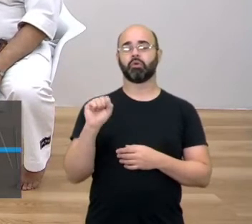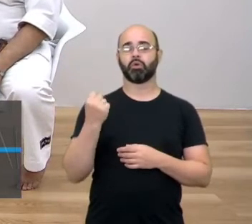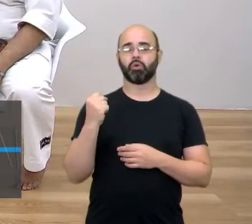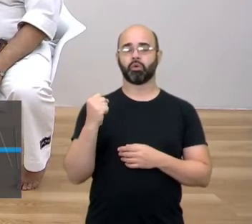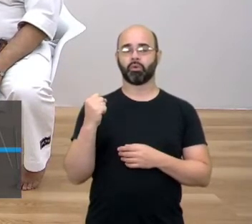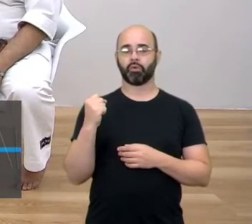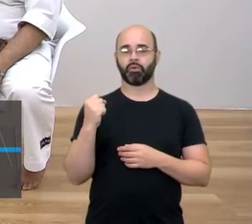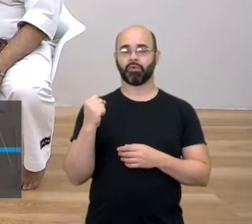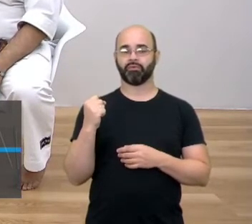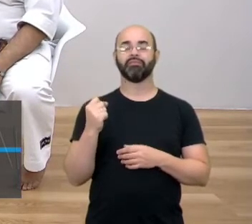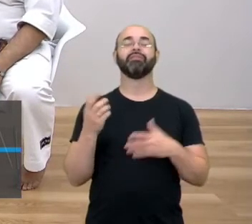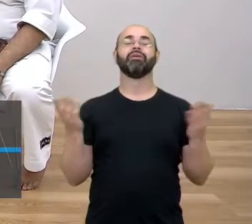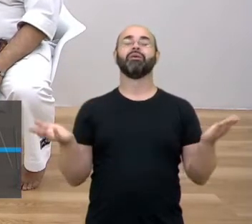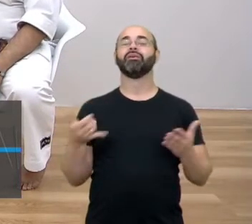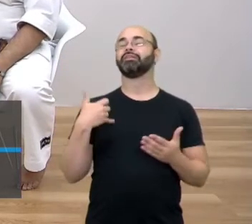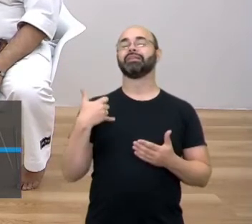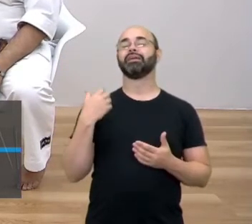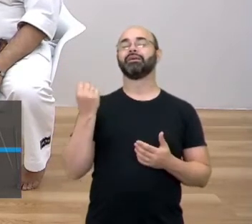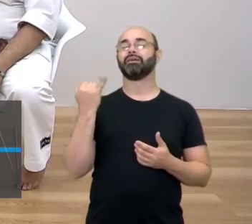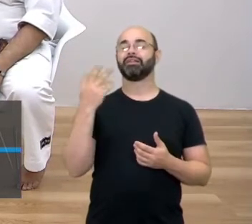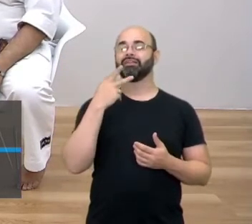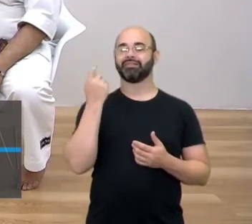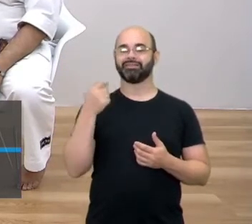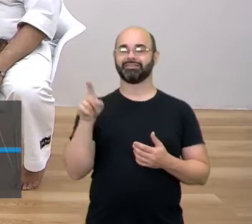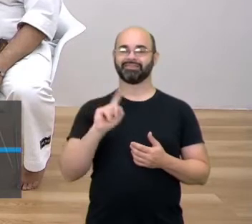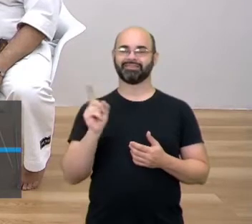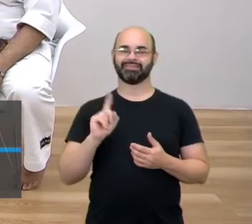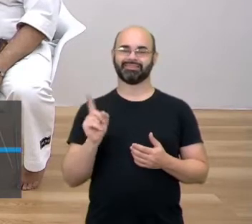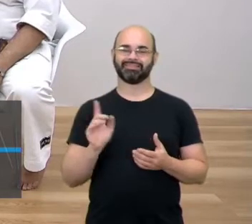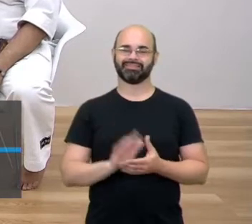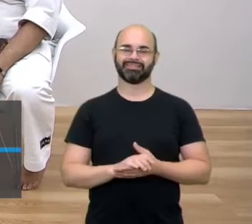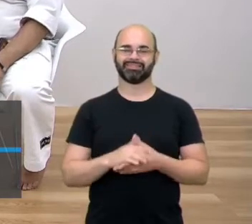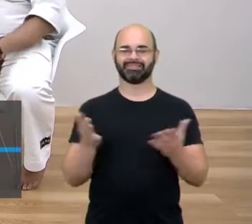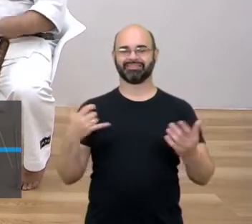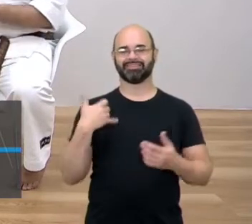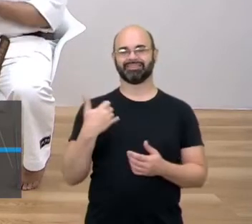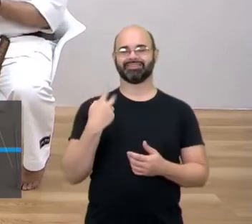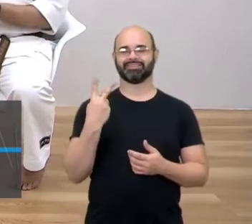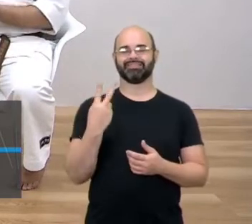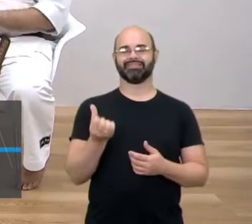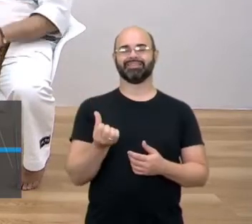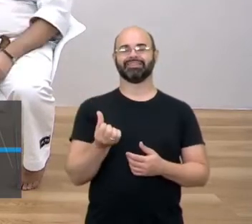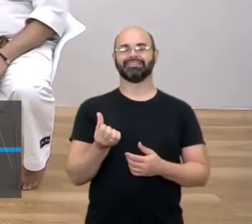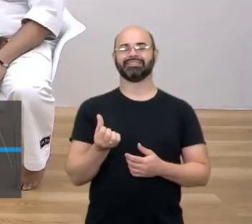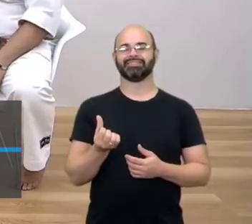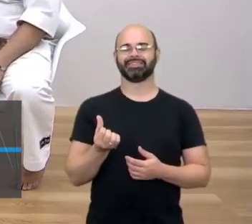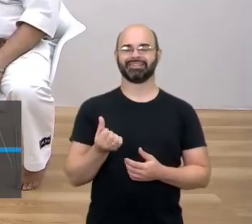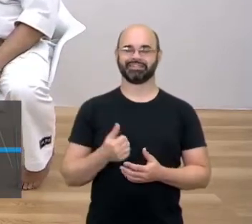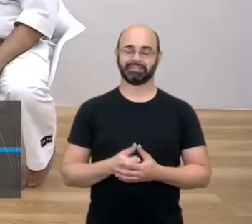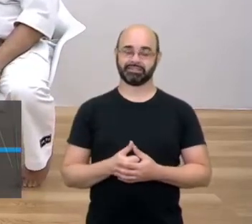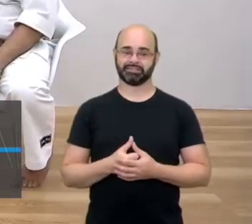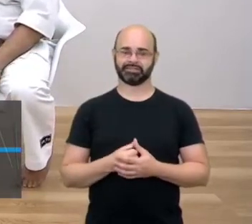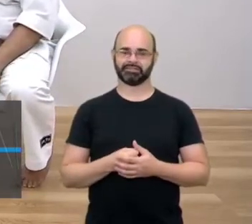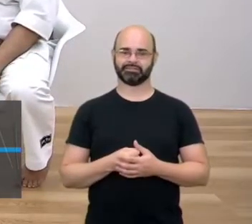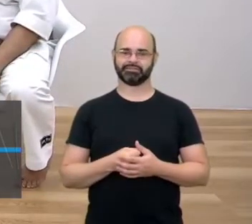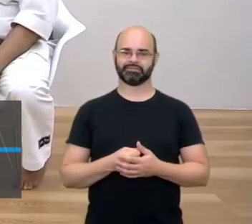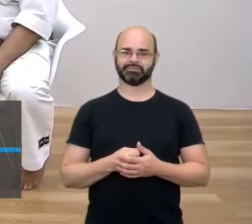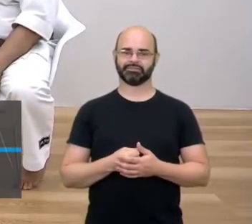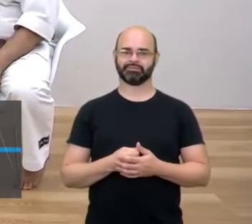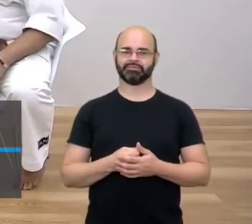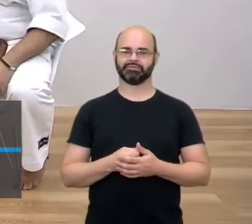alguns estilos de quantos anos você tem. Eu tenho 26. Não, você acaba comigo. Deixa perguntar uma coisa. Uma